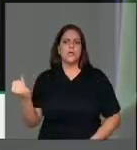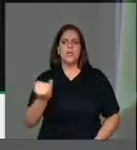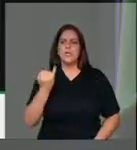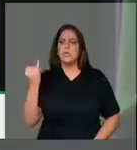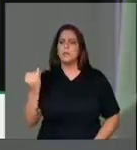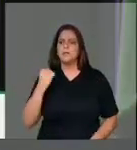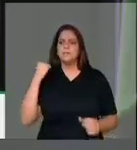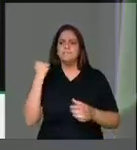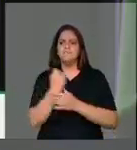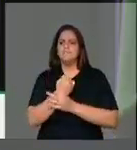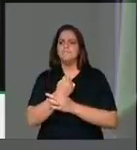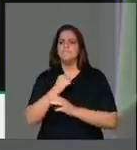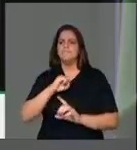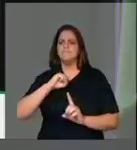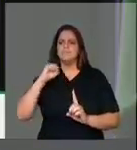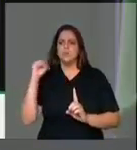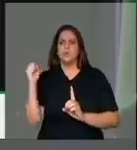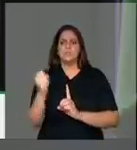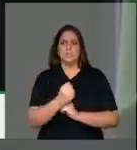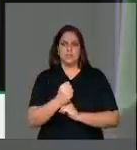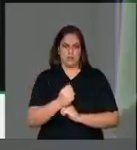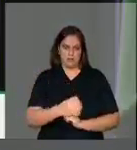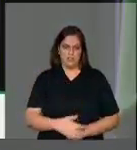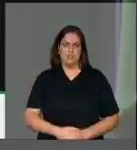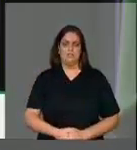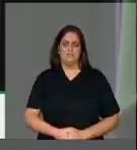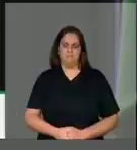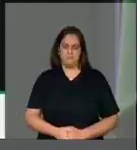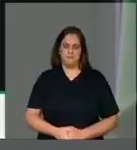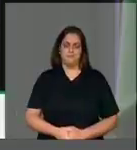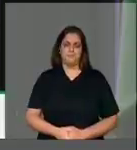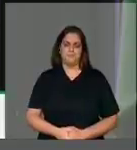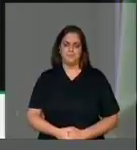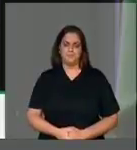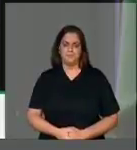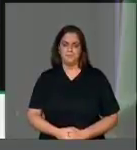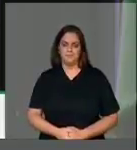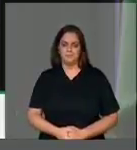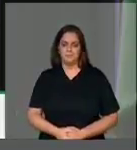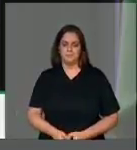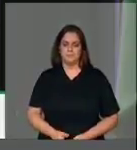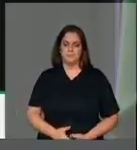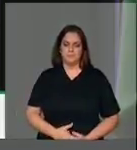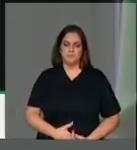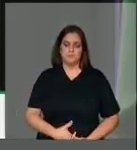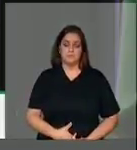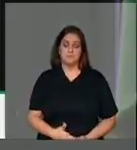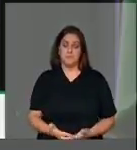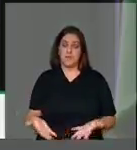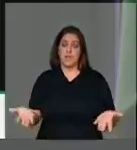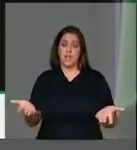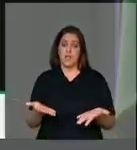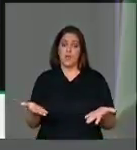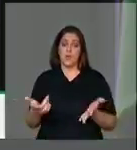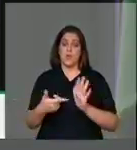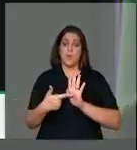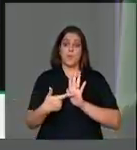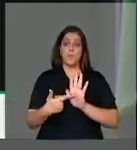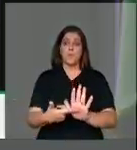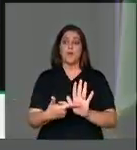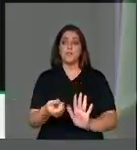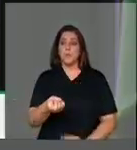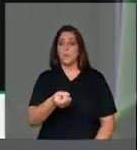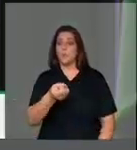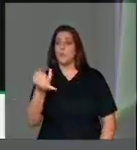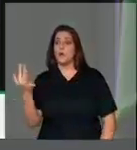sociedade brasileira. E eu venho aqui exatamente fazer esse pronunciamento com números, mostrando a importância